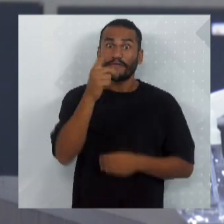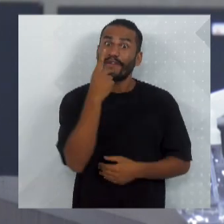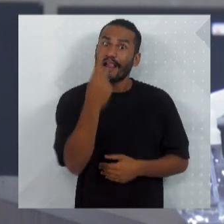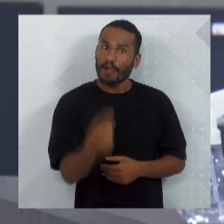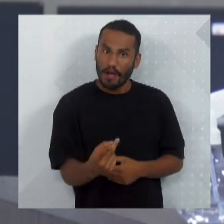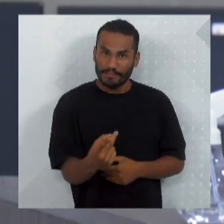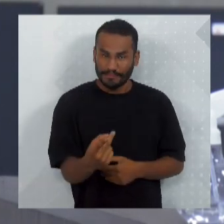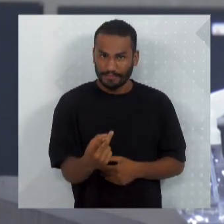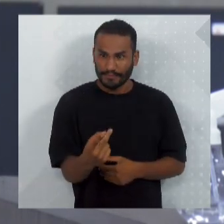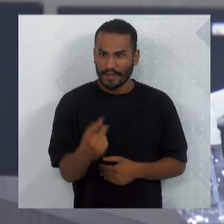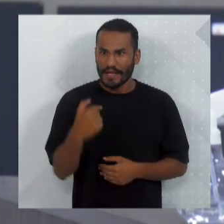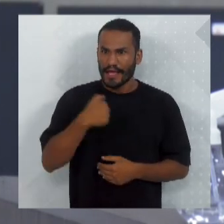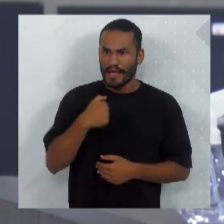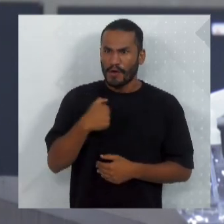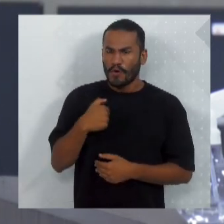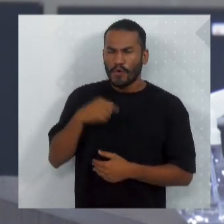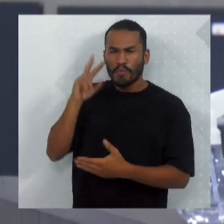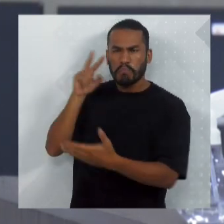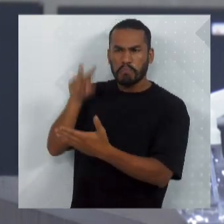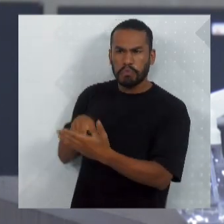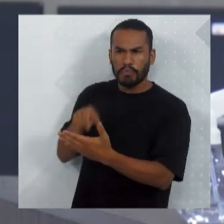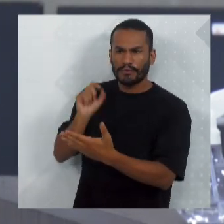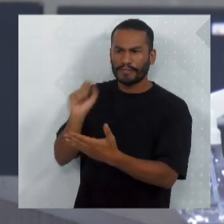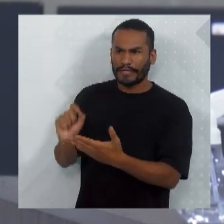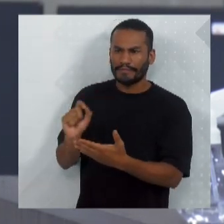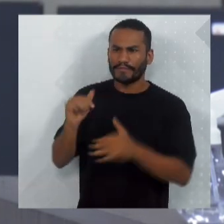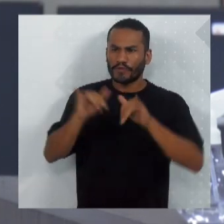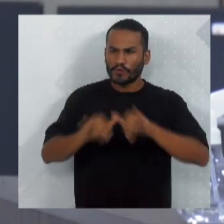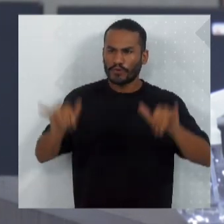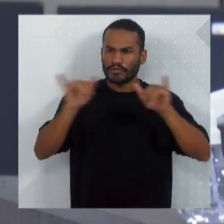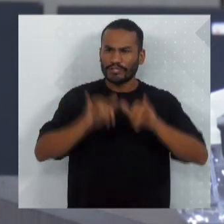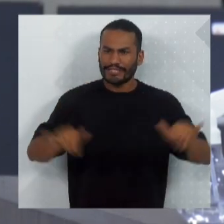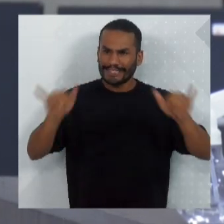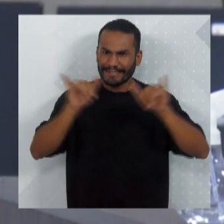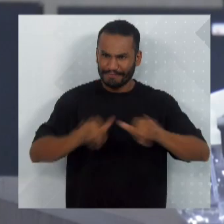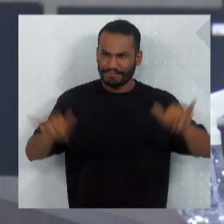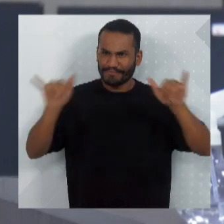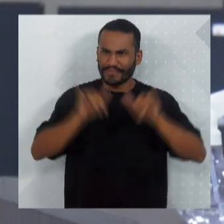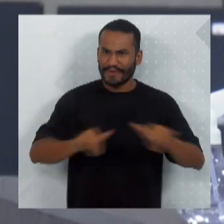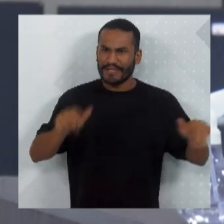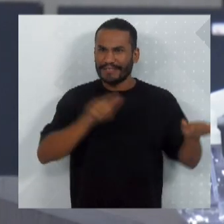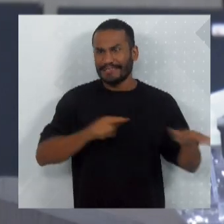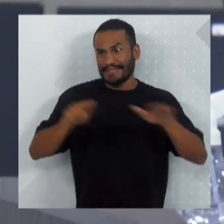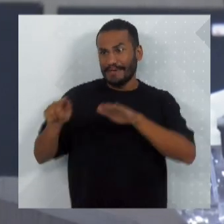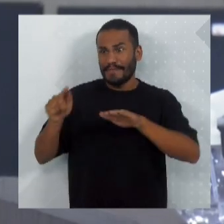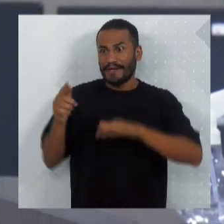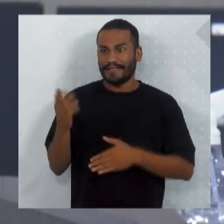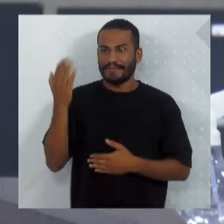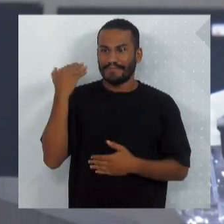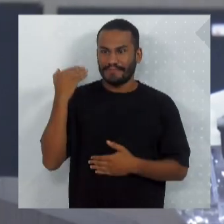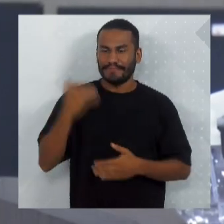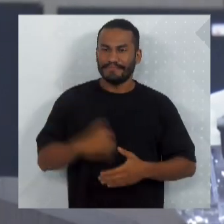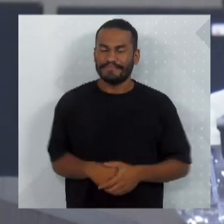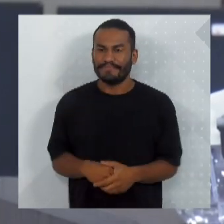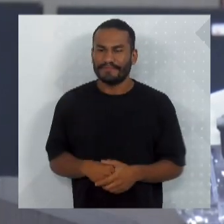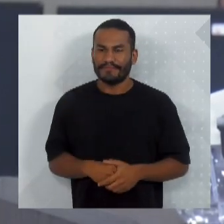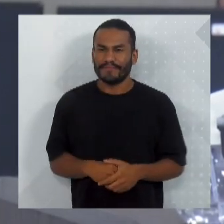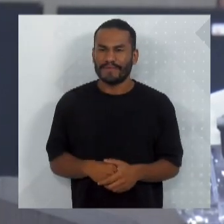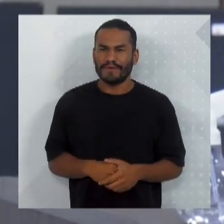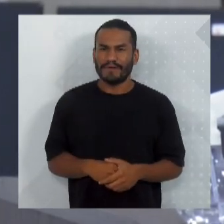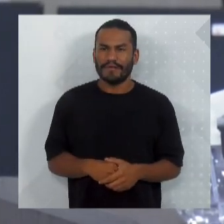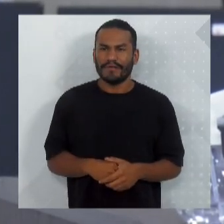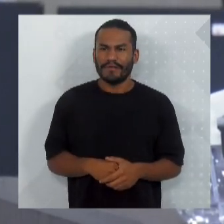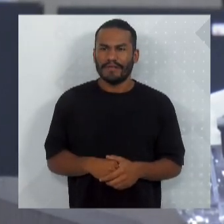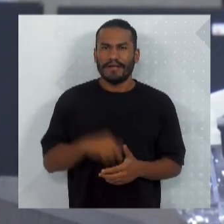e me reportei aqui algumas notícias da imprensa nessas semanas aqui, que